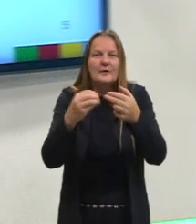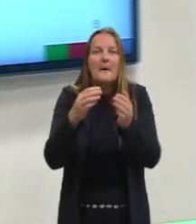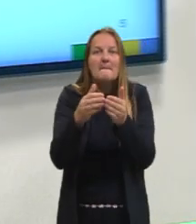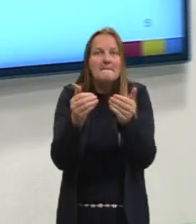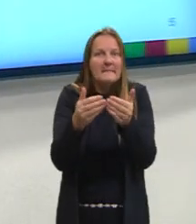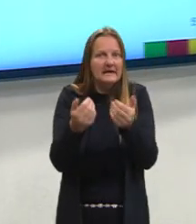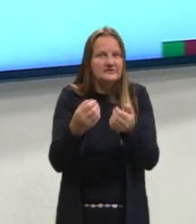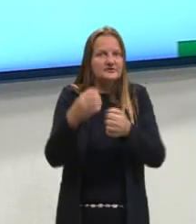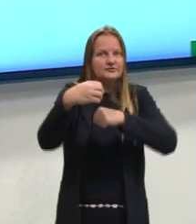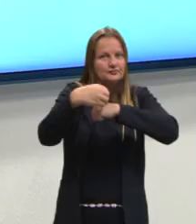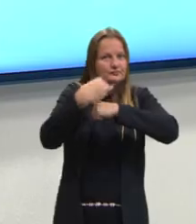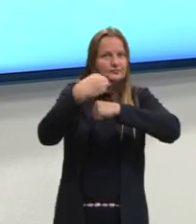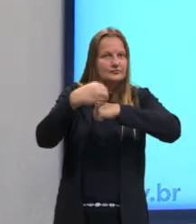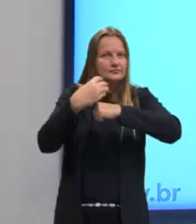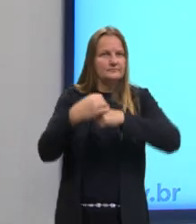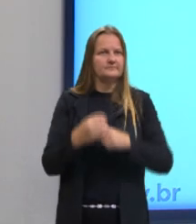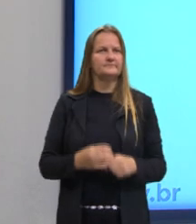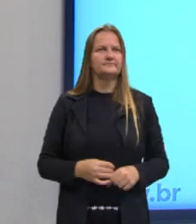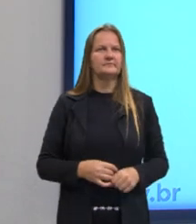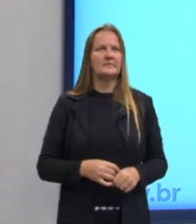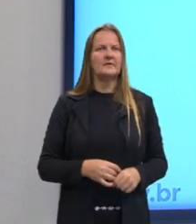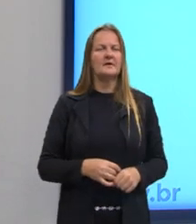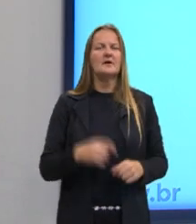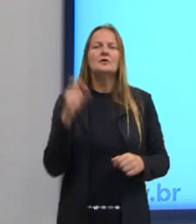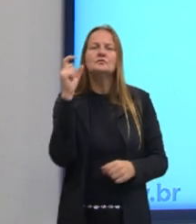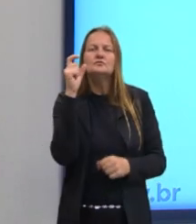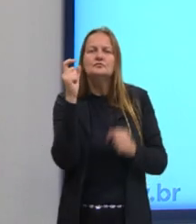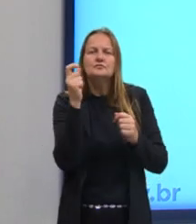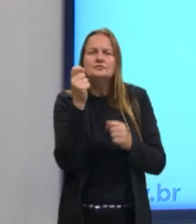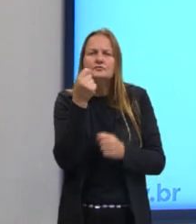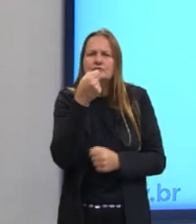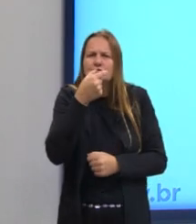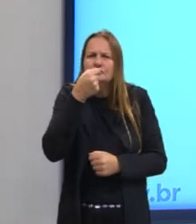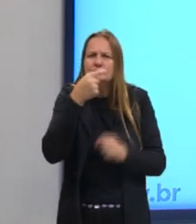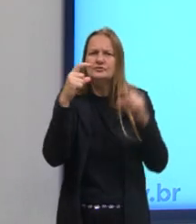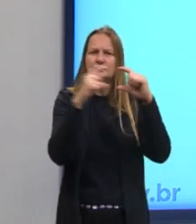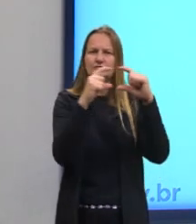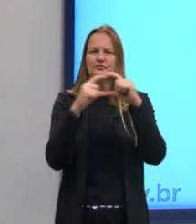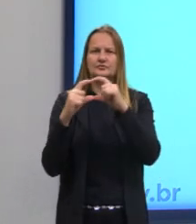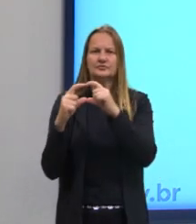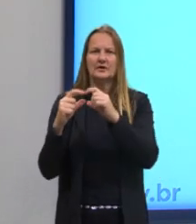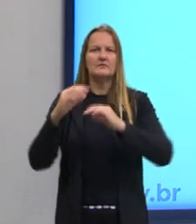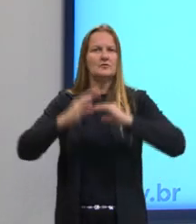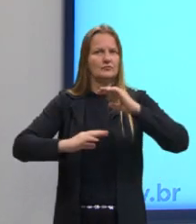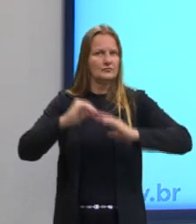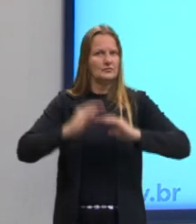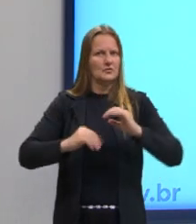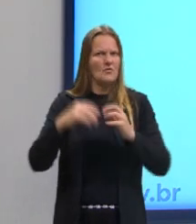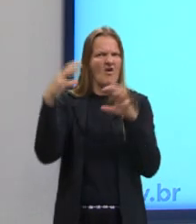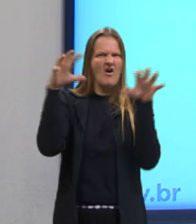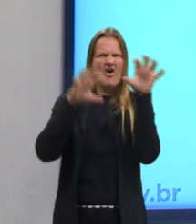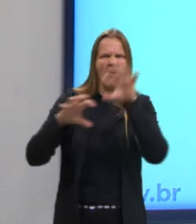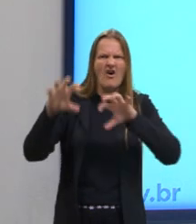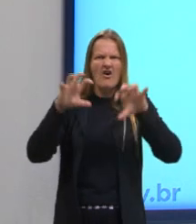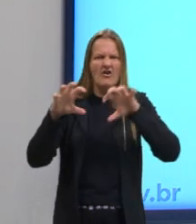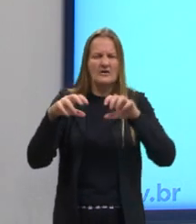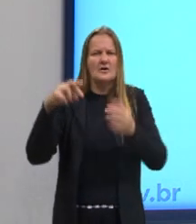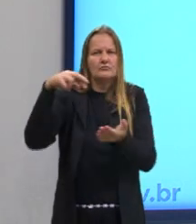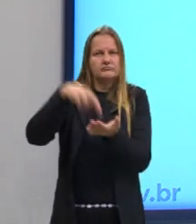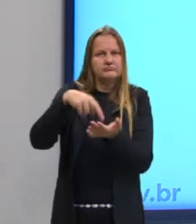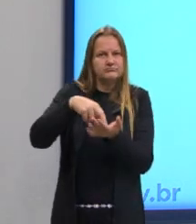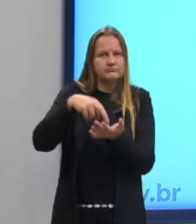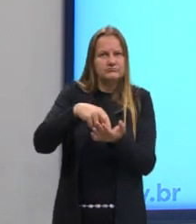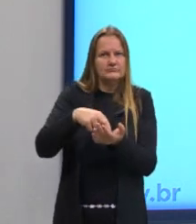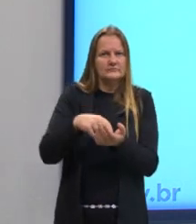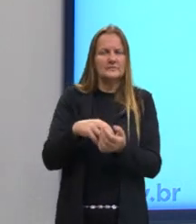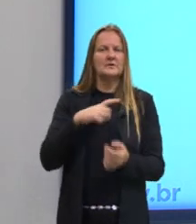Então, fala assim o nosso enunciado. A CHARGE evoca uma situação de assombro frente a uma realidade que